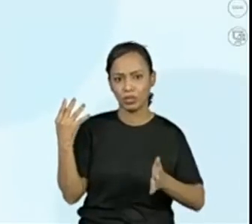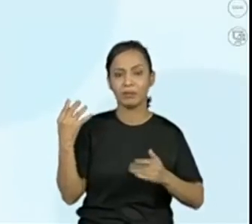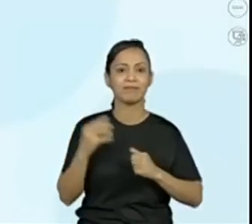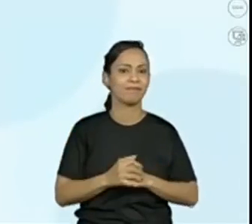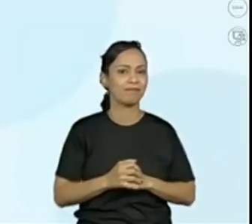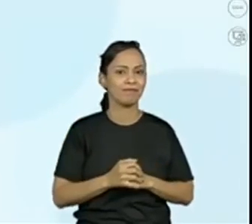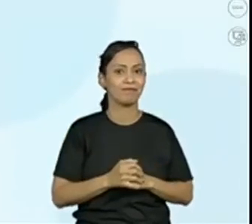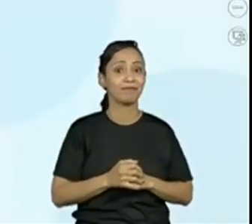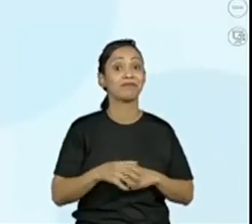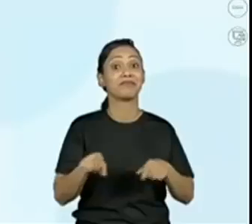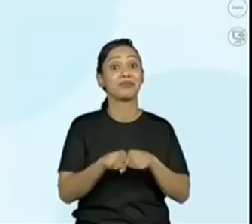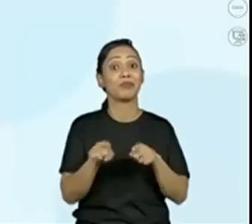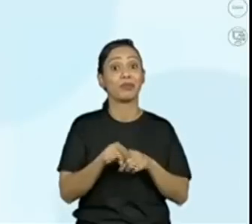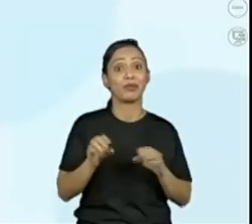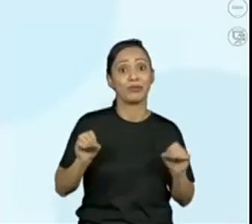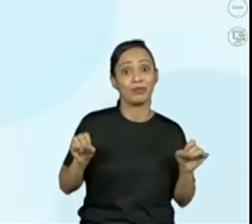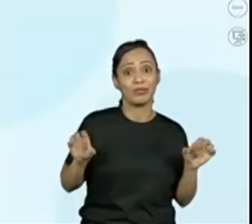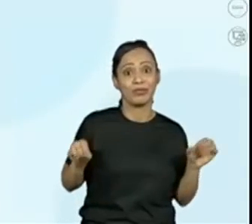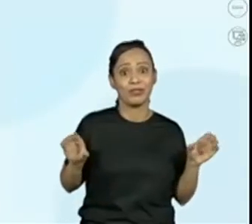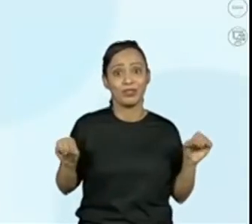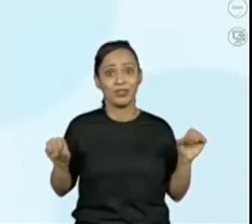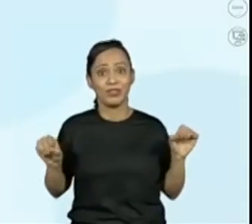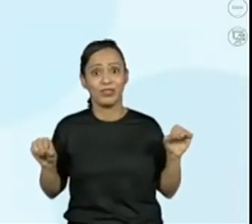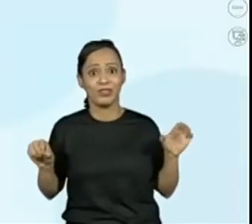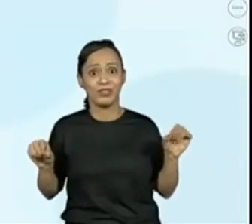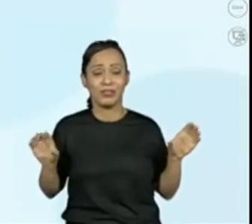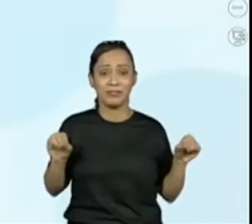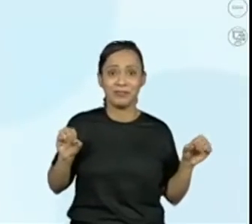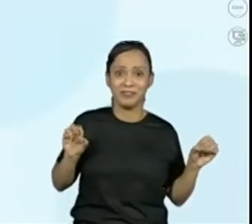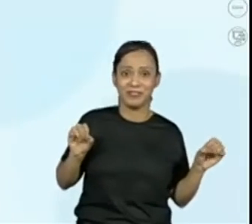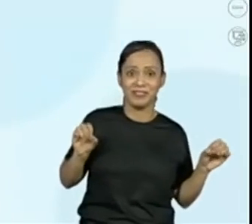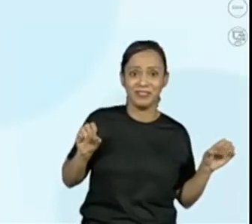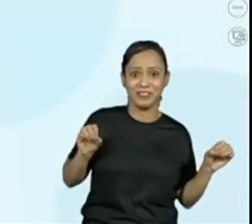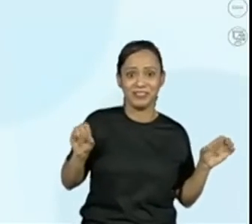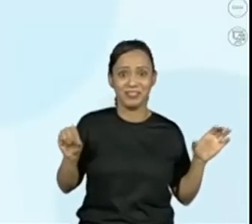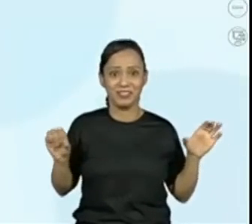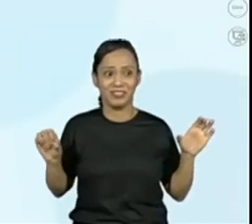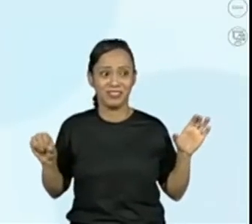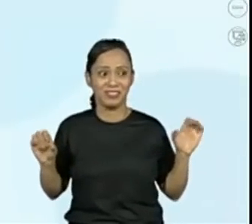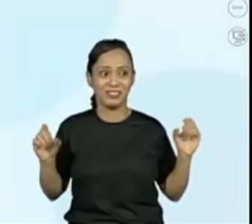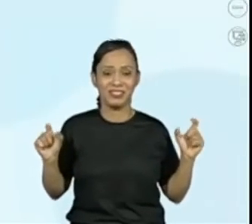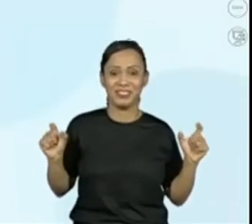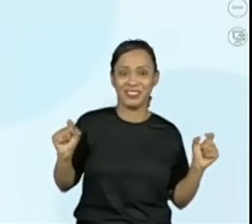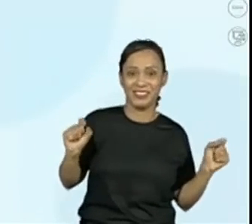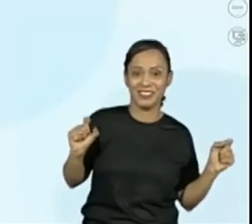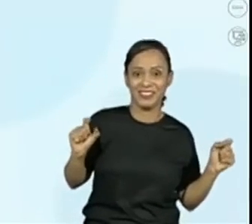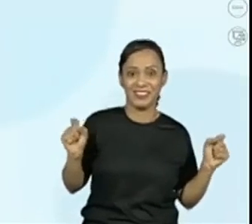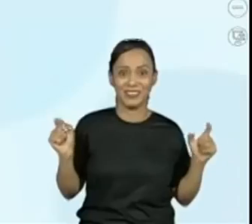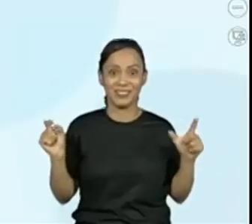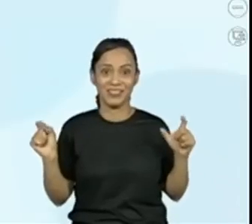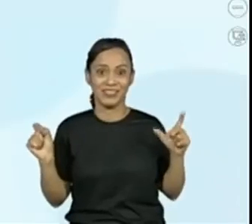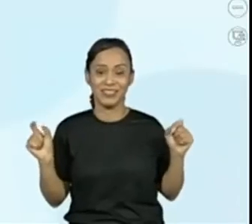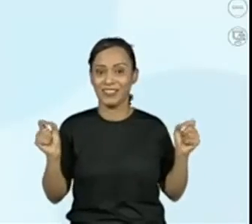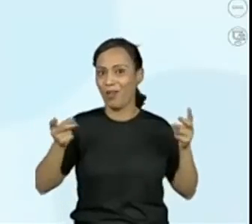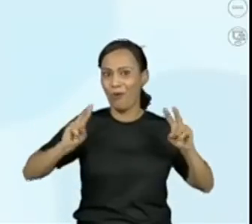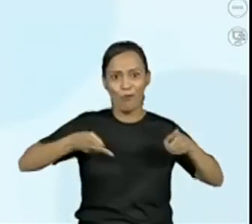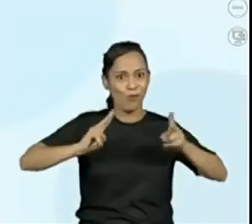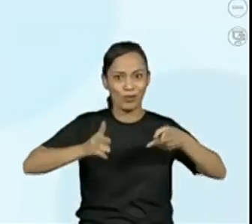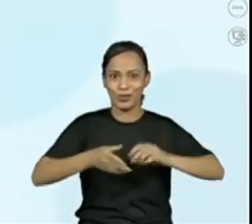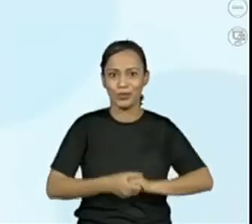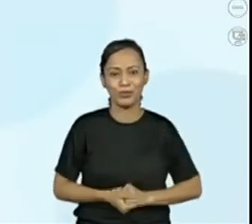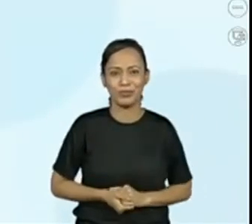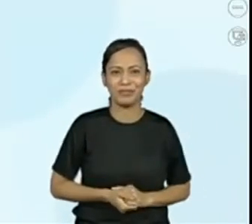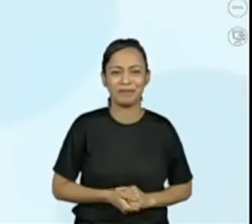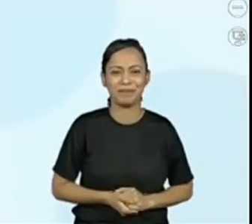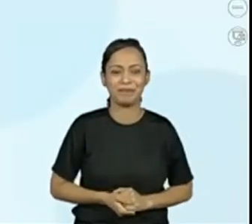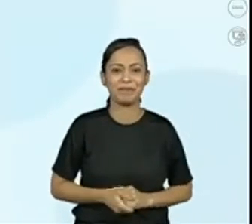nosso caranguejo continua passeando, Progenô. De lado e sempre. Exato. 4 menos 1. Aí, nós teremos